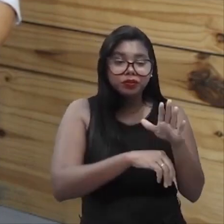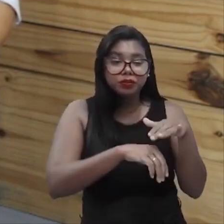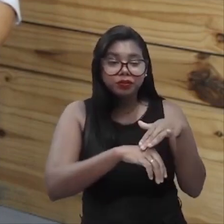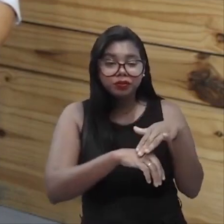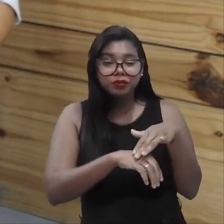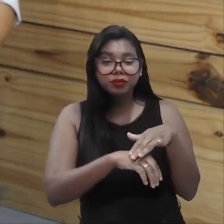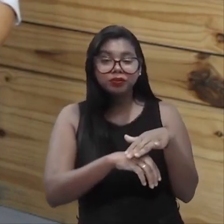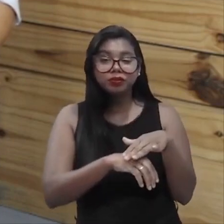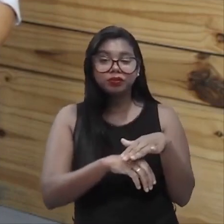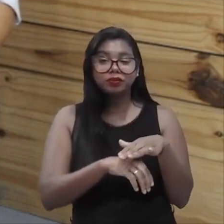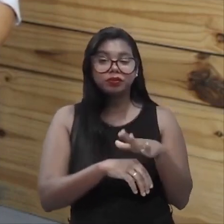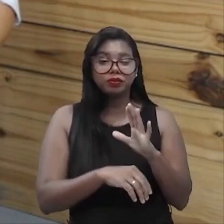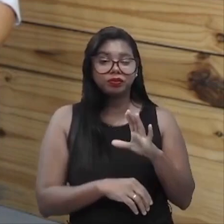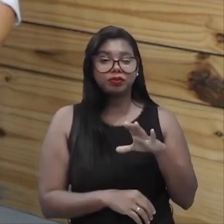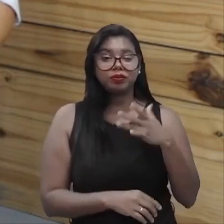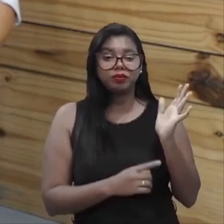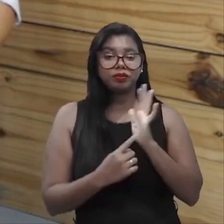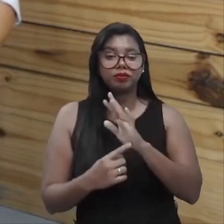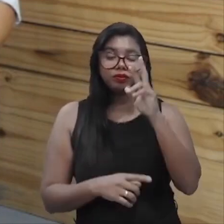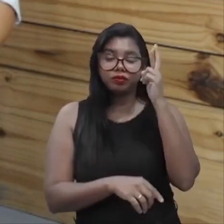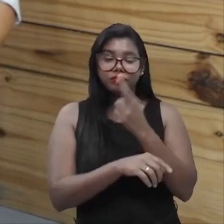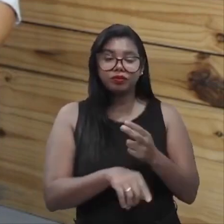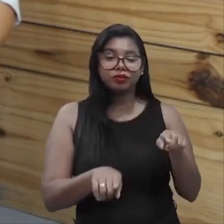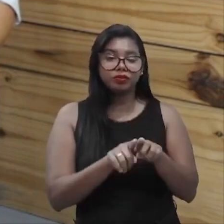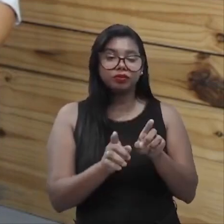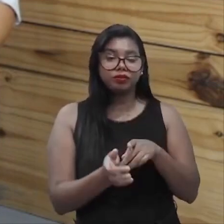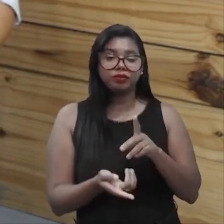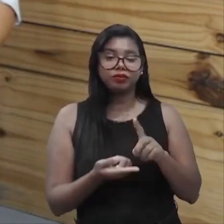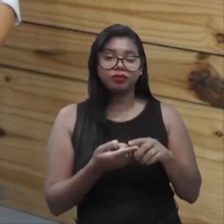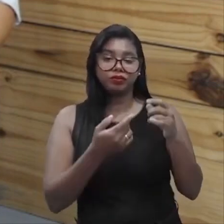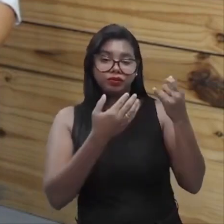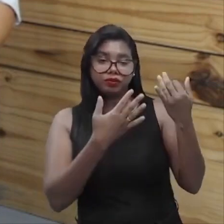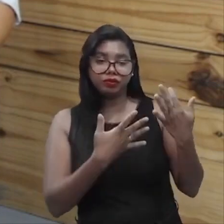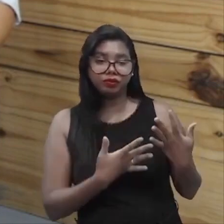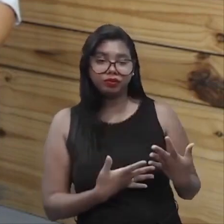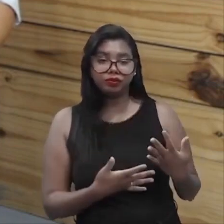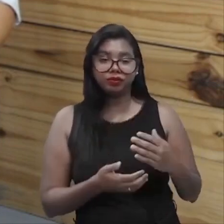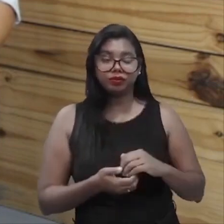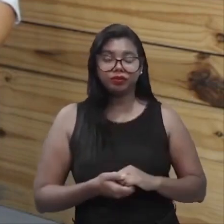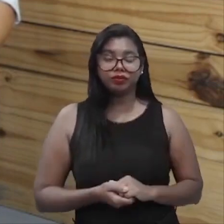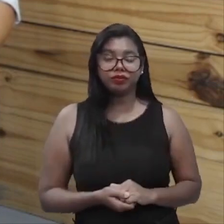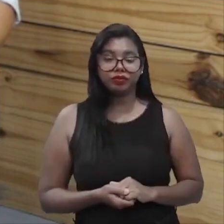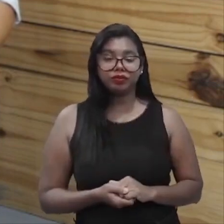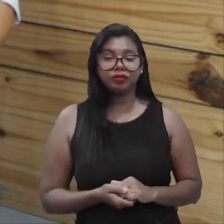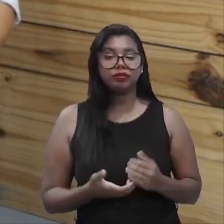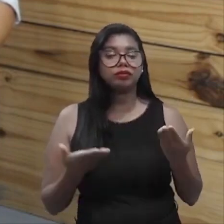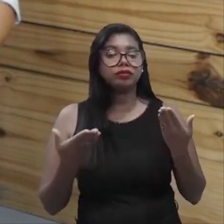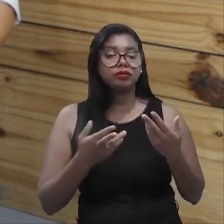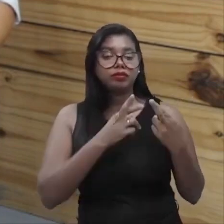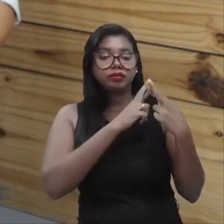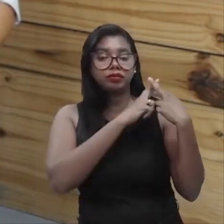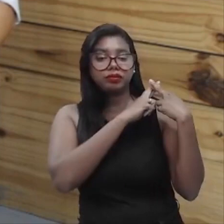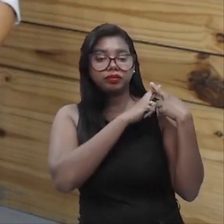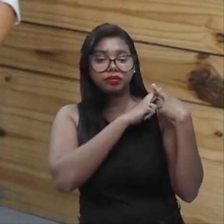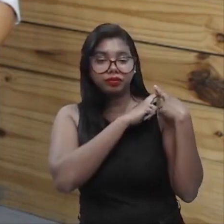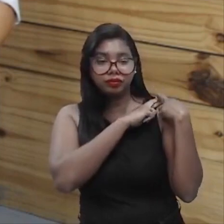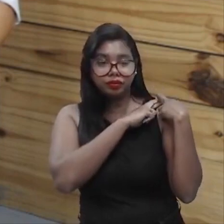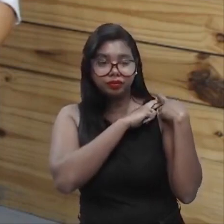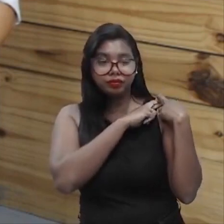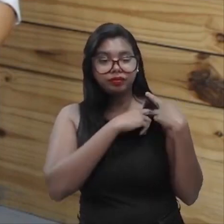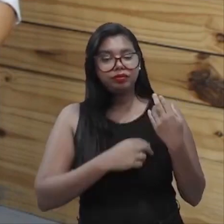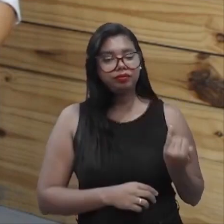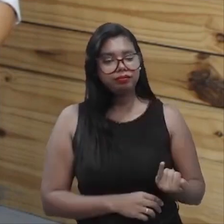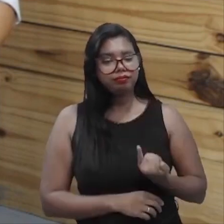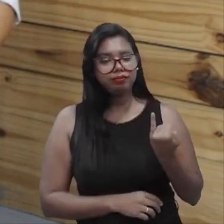autonomia, com autoridade. Me diz aí, qual o papel, a importância